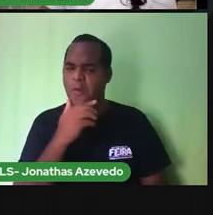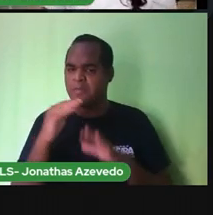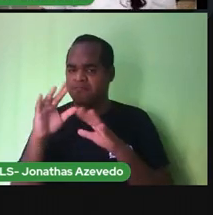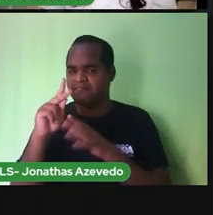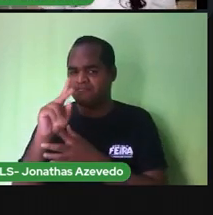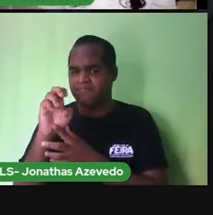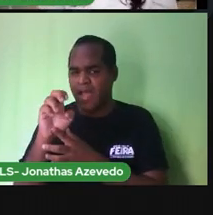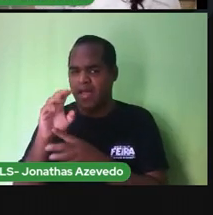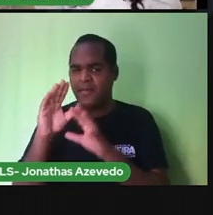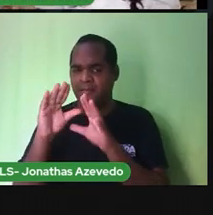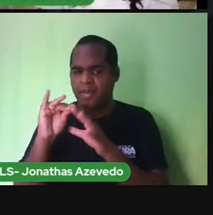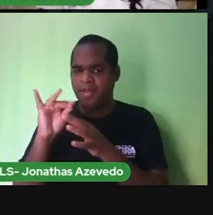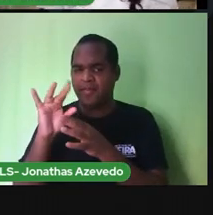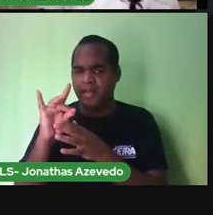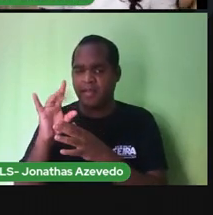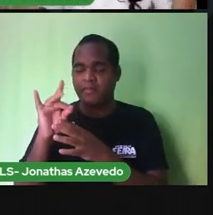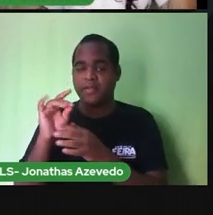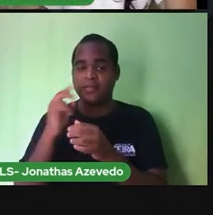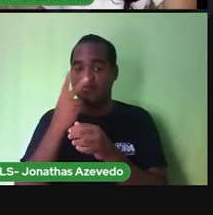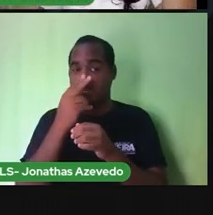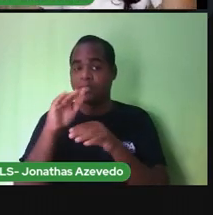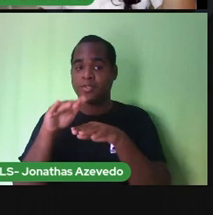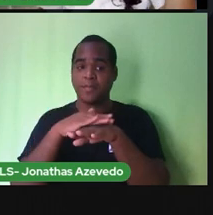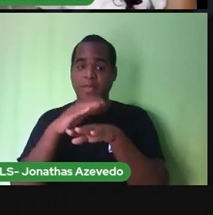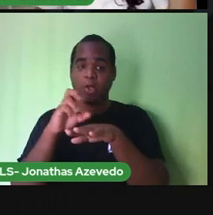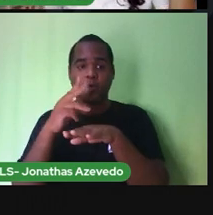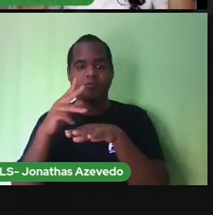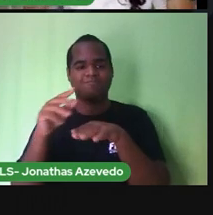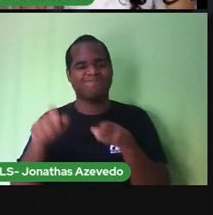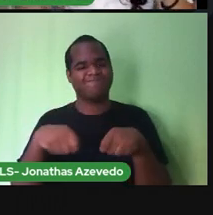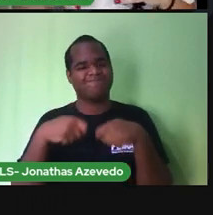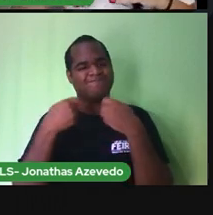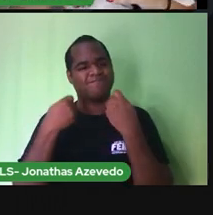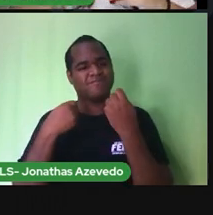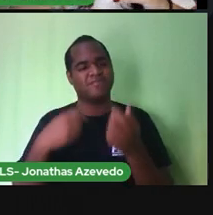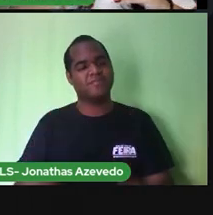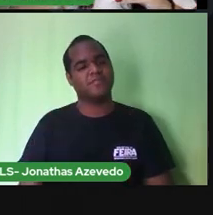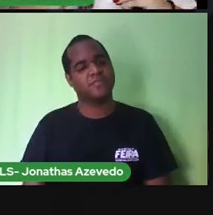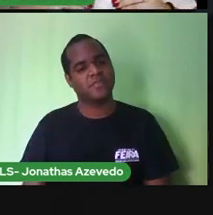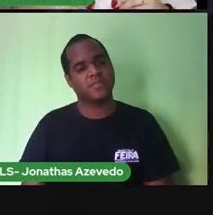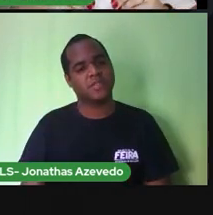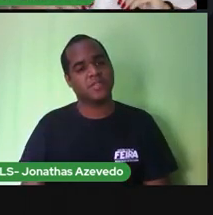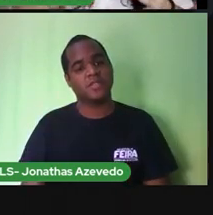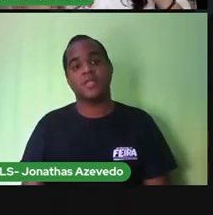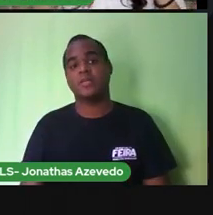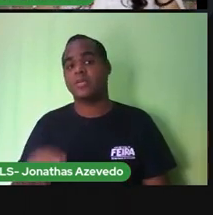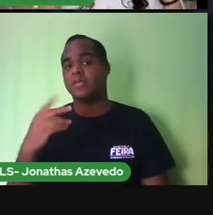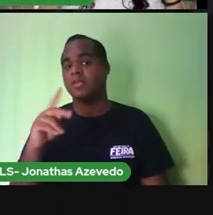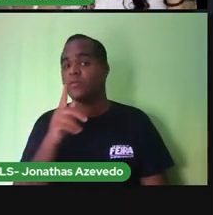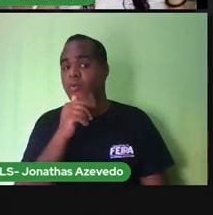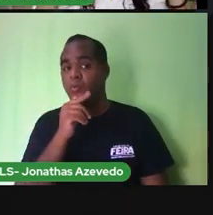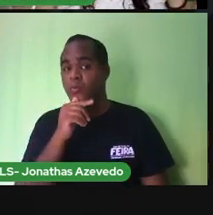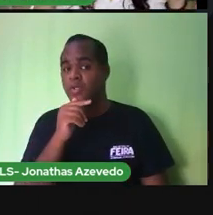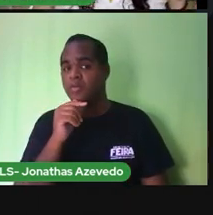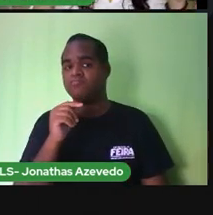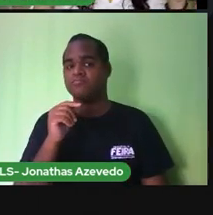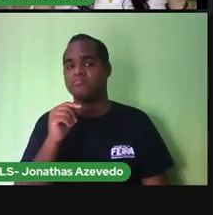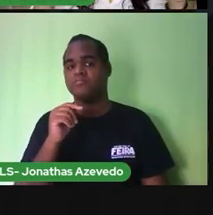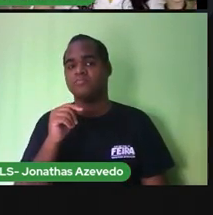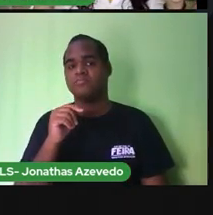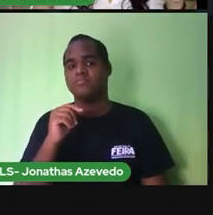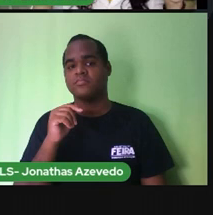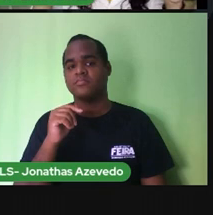e calça o sapato, um tênis, põe uma meia, ali onde está molhado, vai encher de